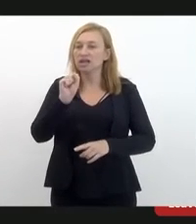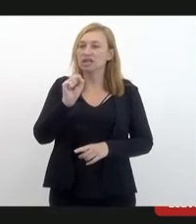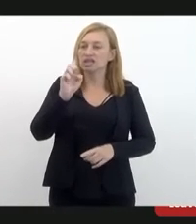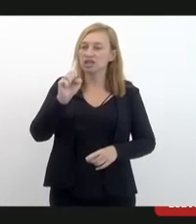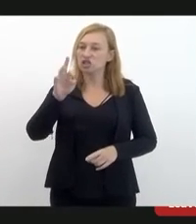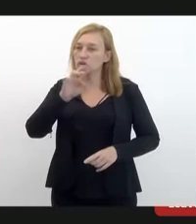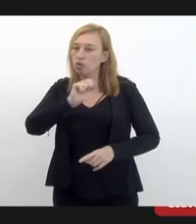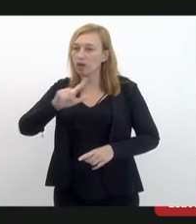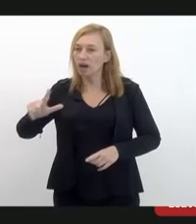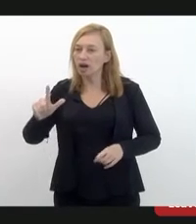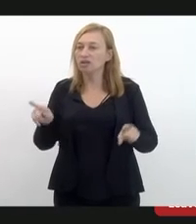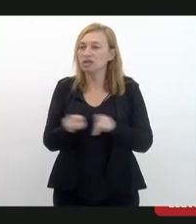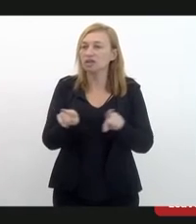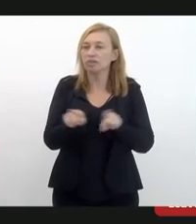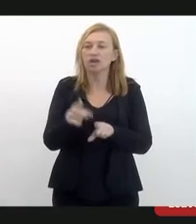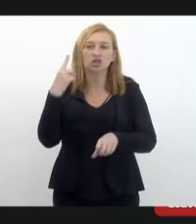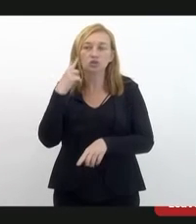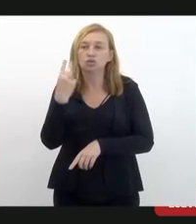atingida